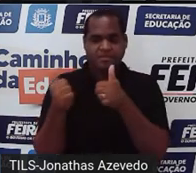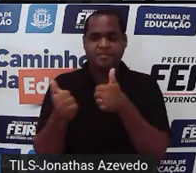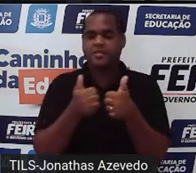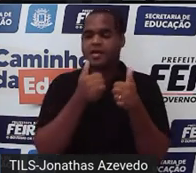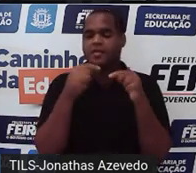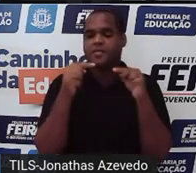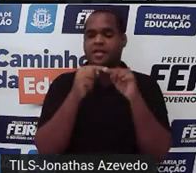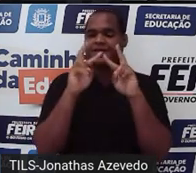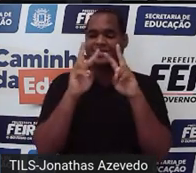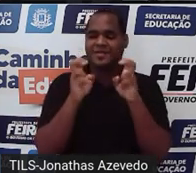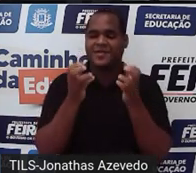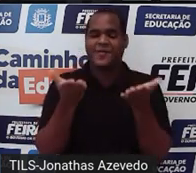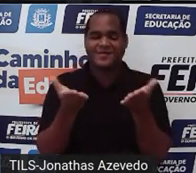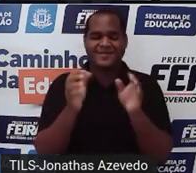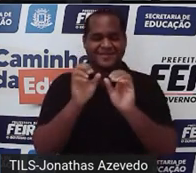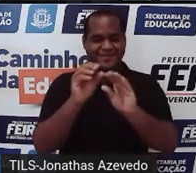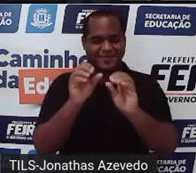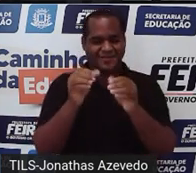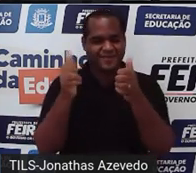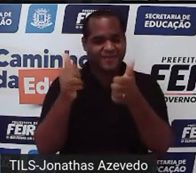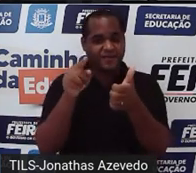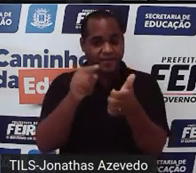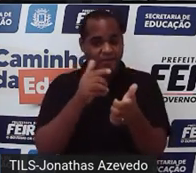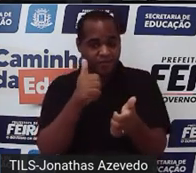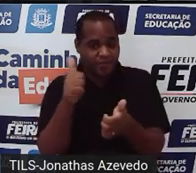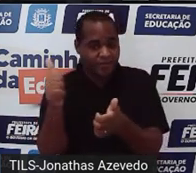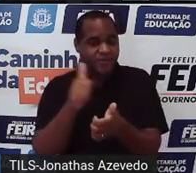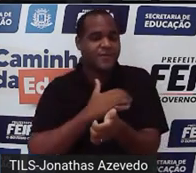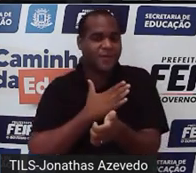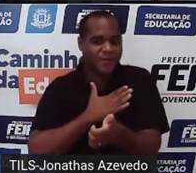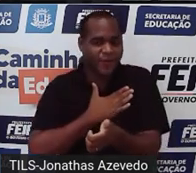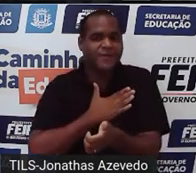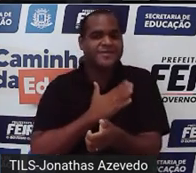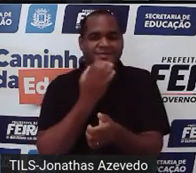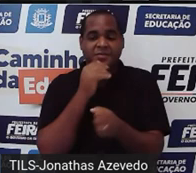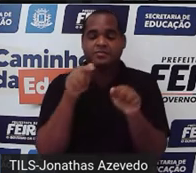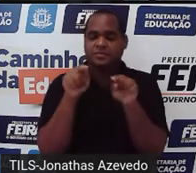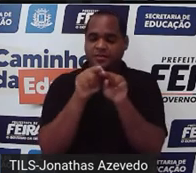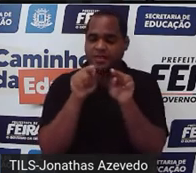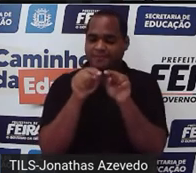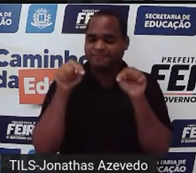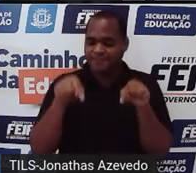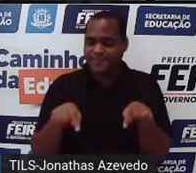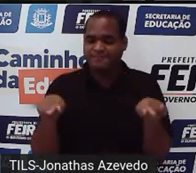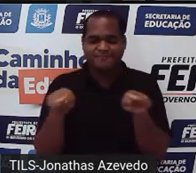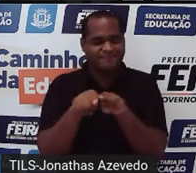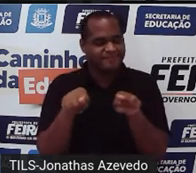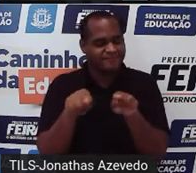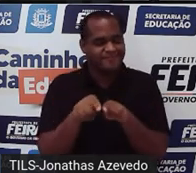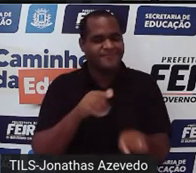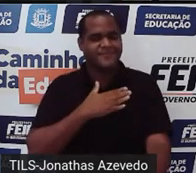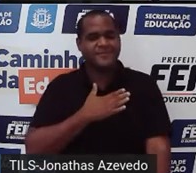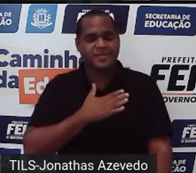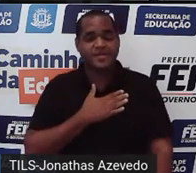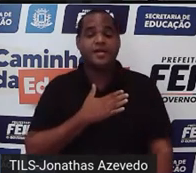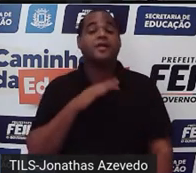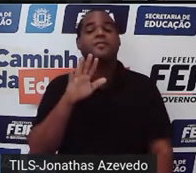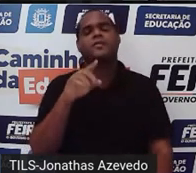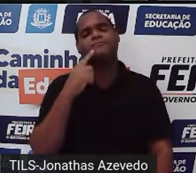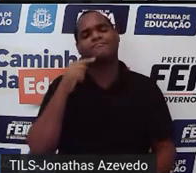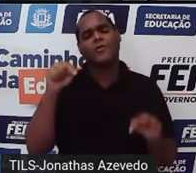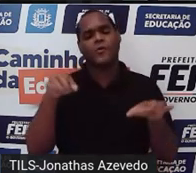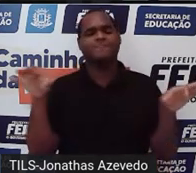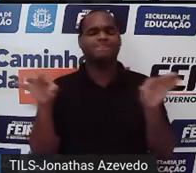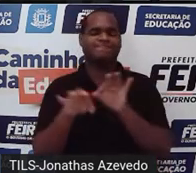tema dessa aula tá bom espero que você tenha curtido essa aula nós aqui curtimos bastante mas a gente vai ficar